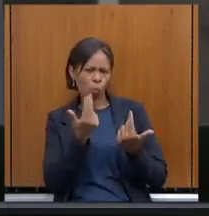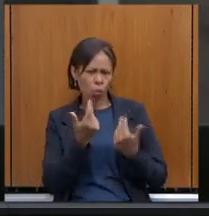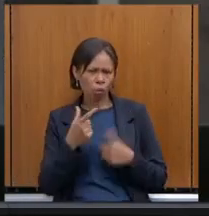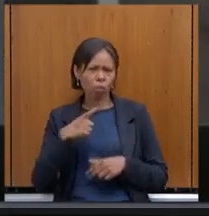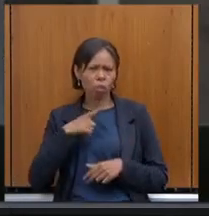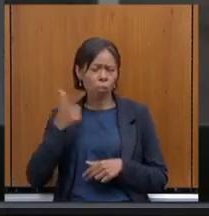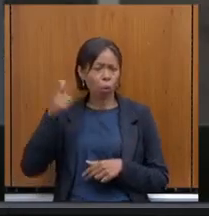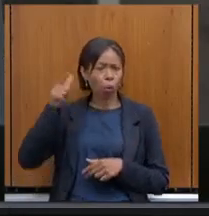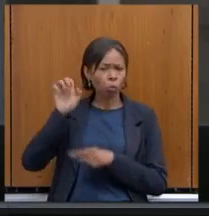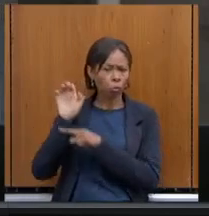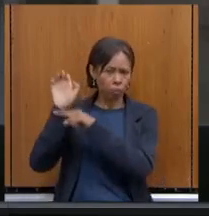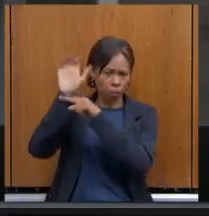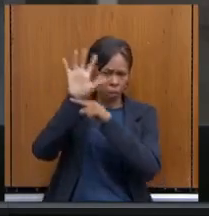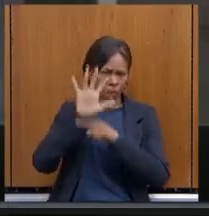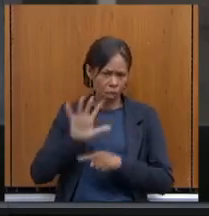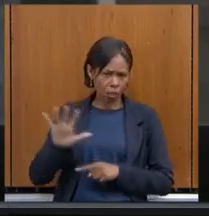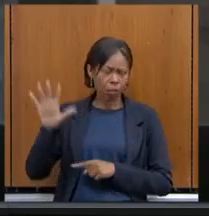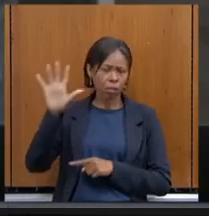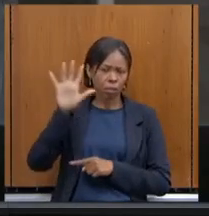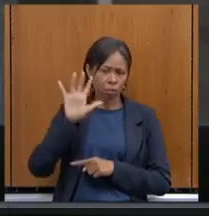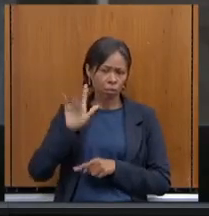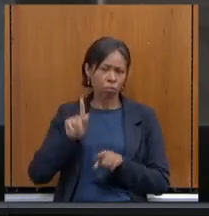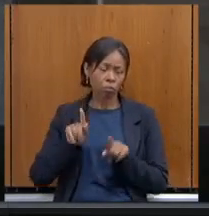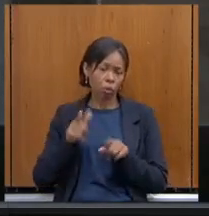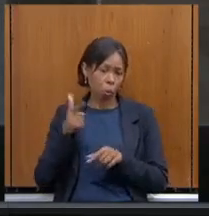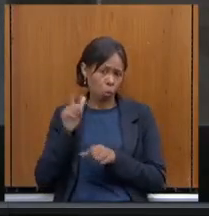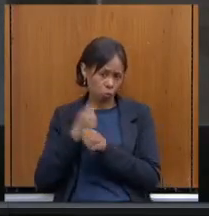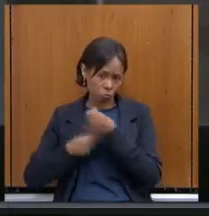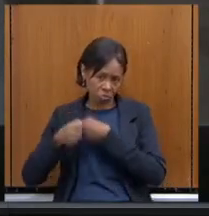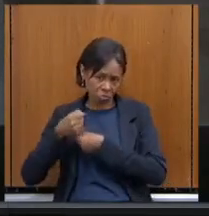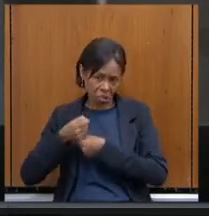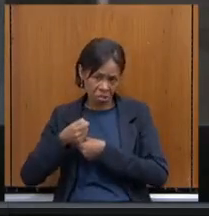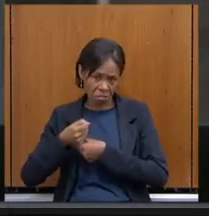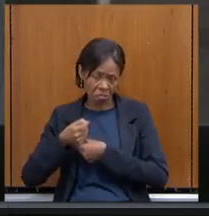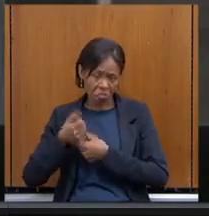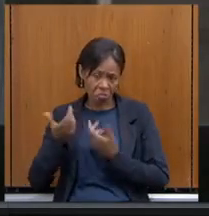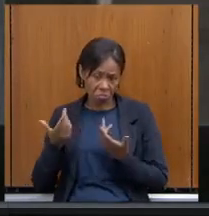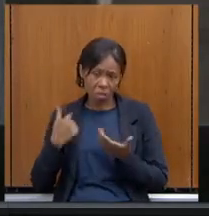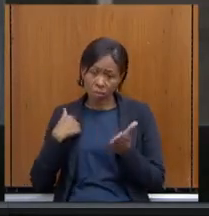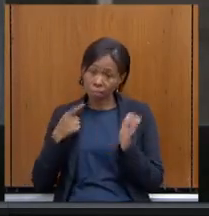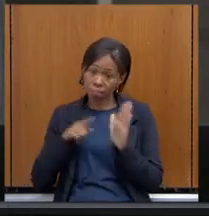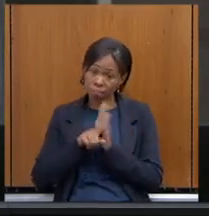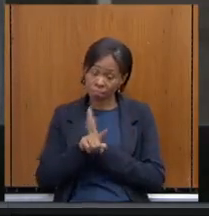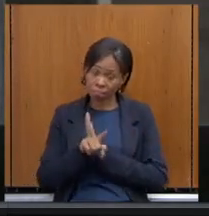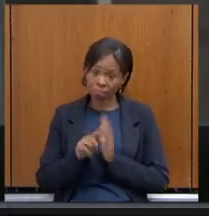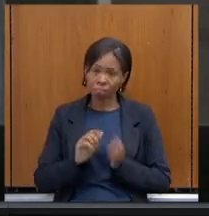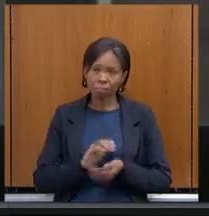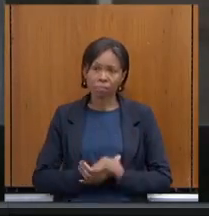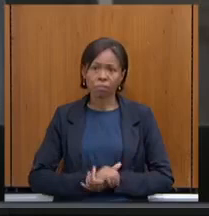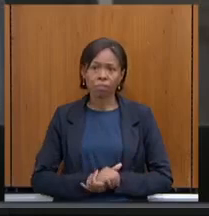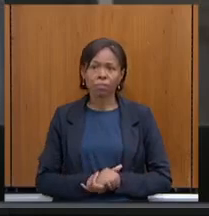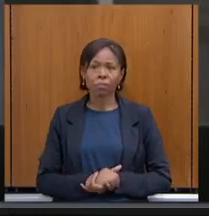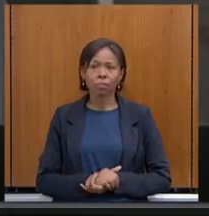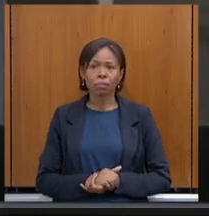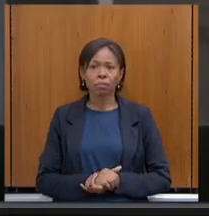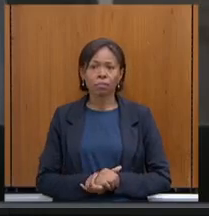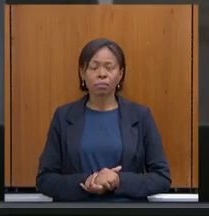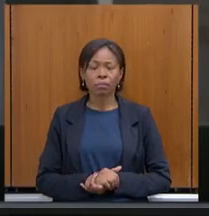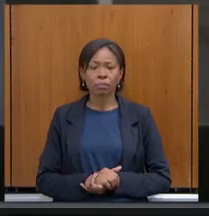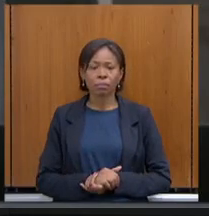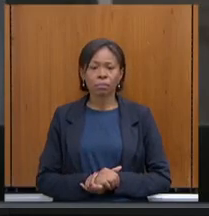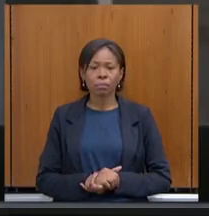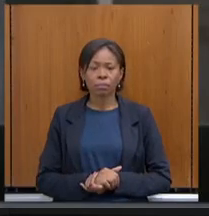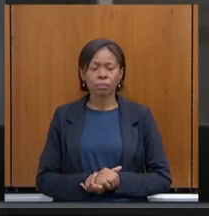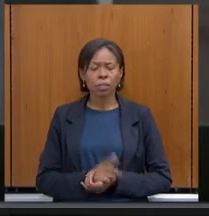Estados em outros anos. Isso é uma pergunta, a gente não pode afirmar. Existe algum